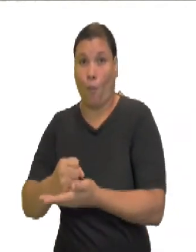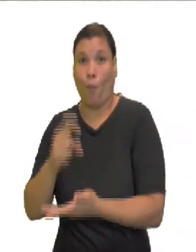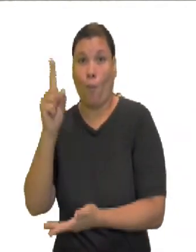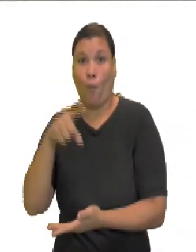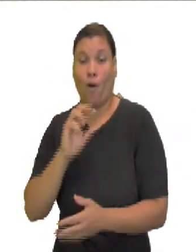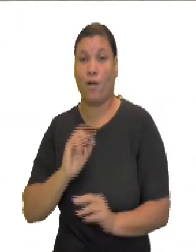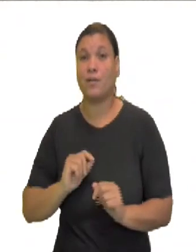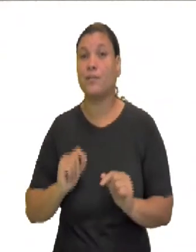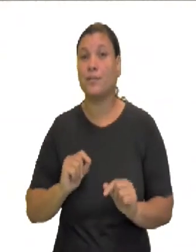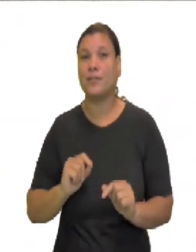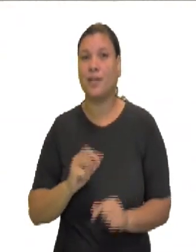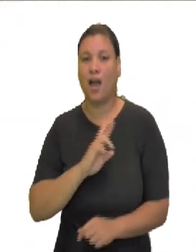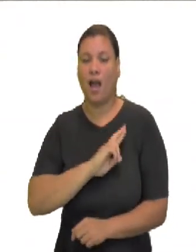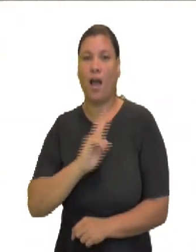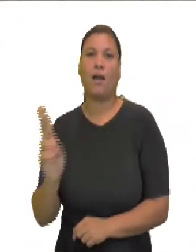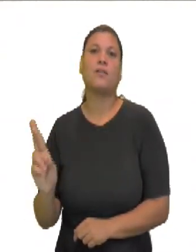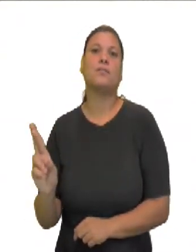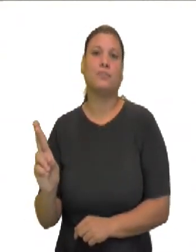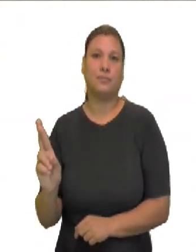aboliram isso.